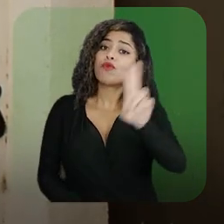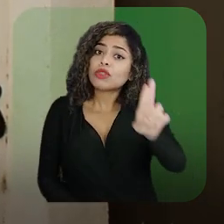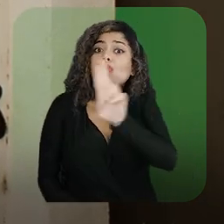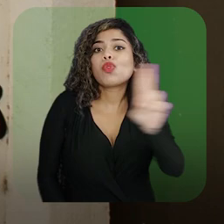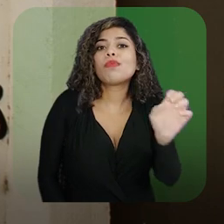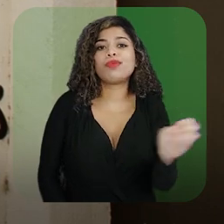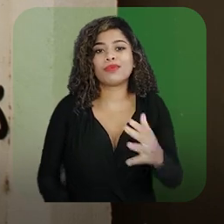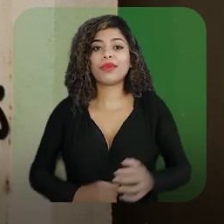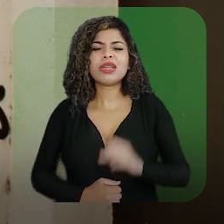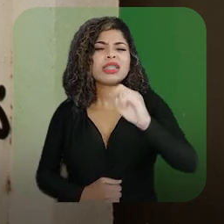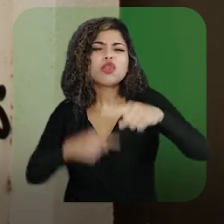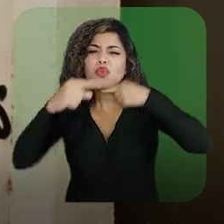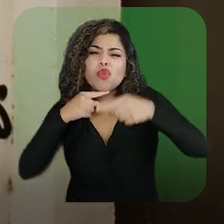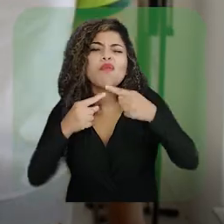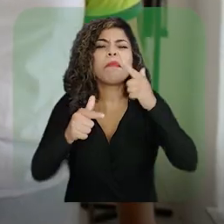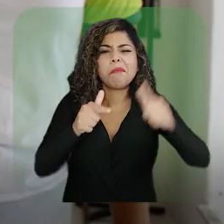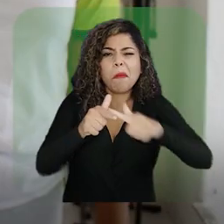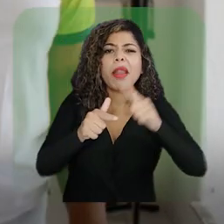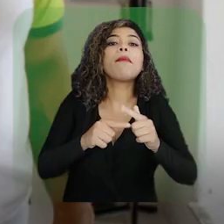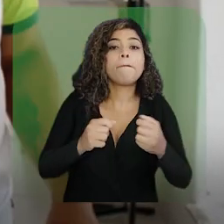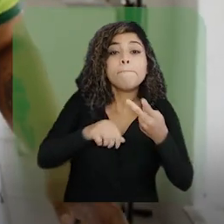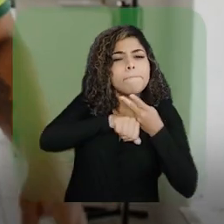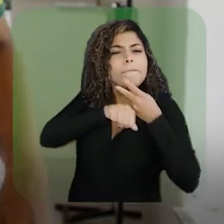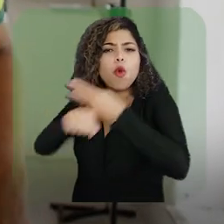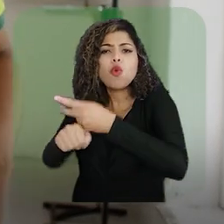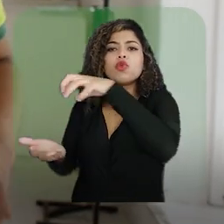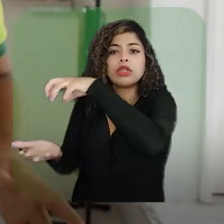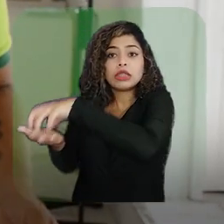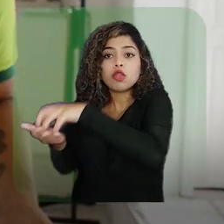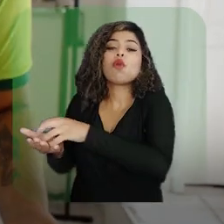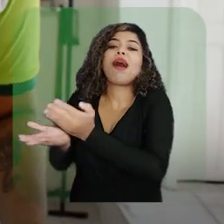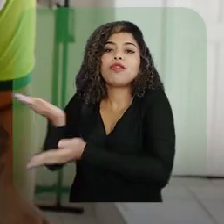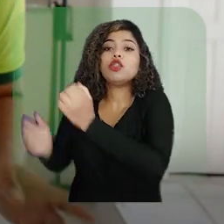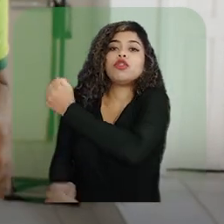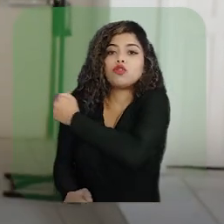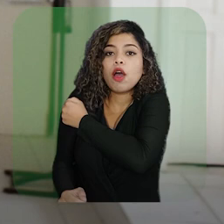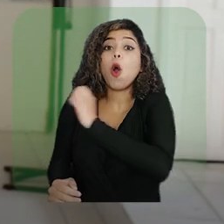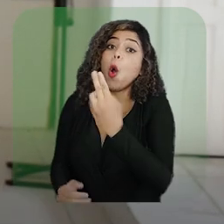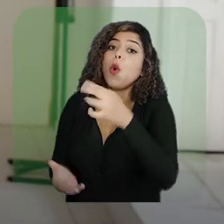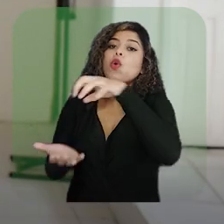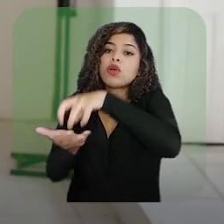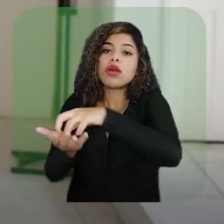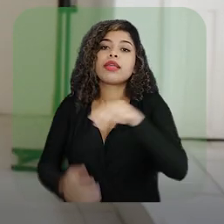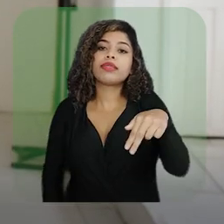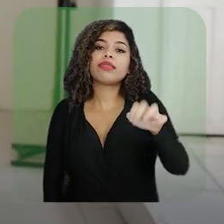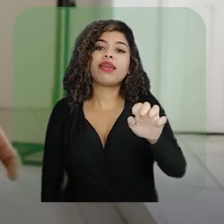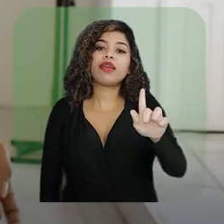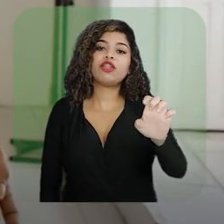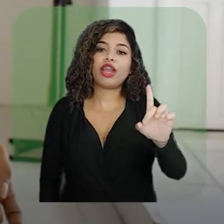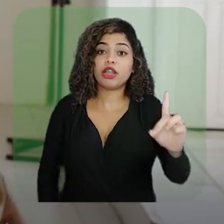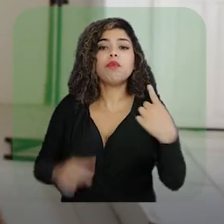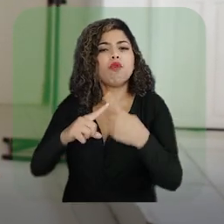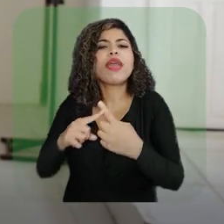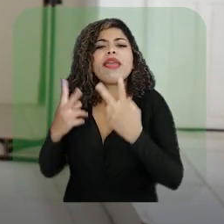solicitar um novo e-mail, tá? Com seu novo nome em uso. Se você tiver alguma dúvida ou algum problema, procura assistente estudantil ou o NEGELI do